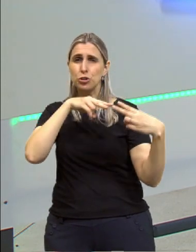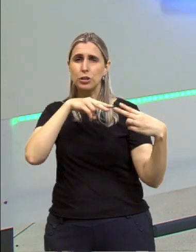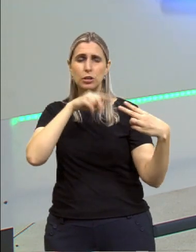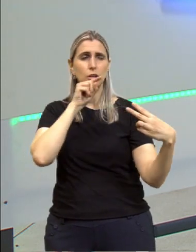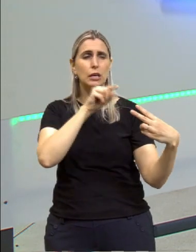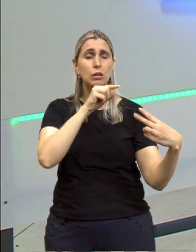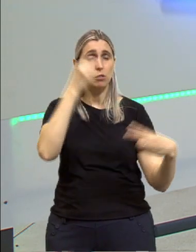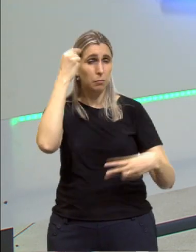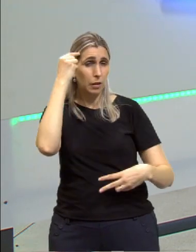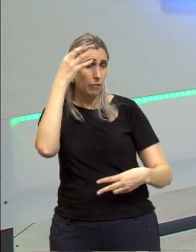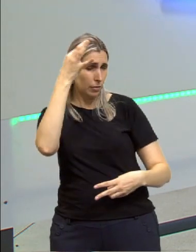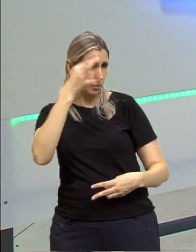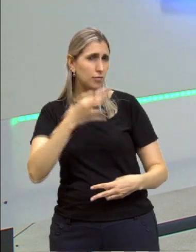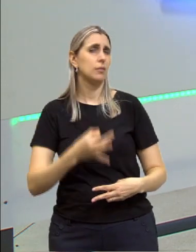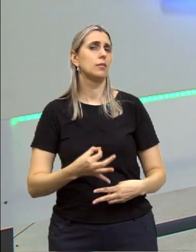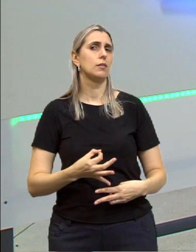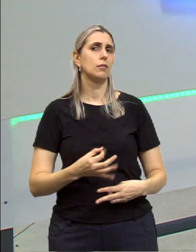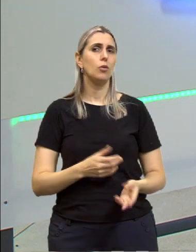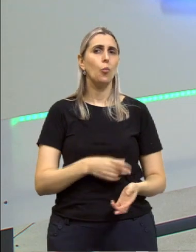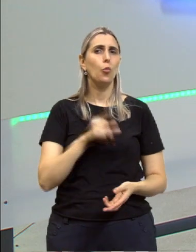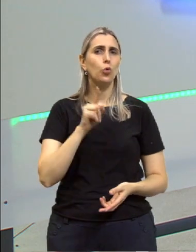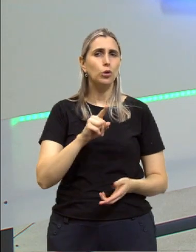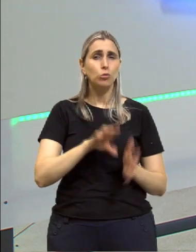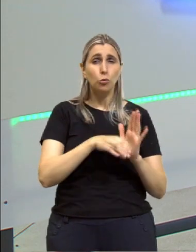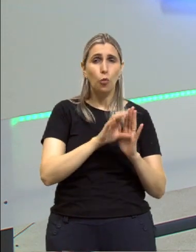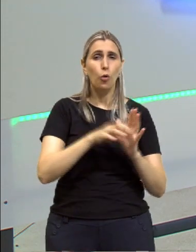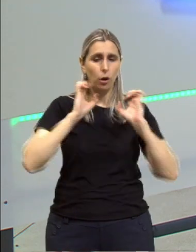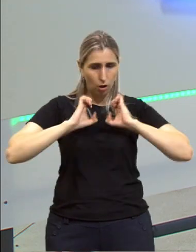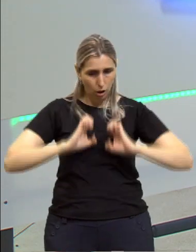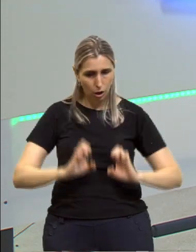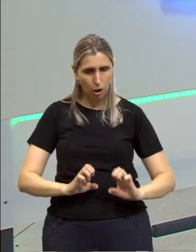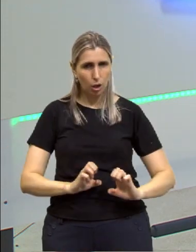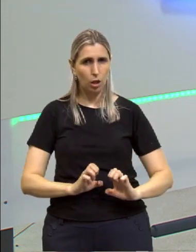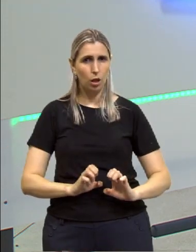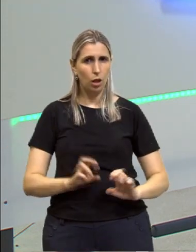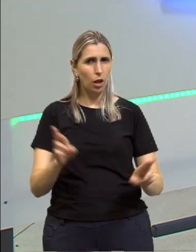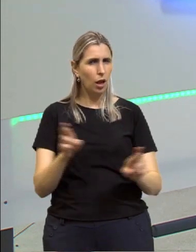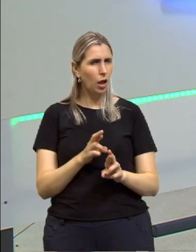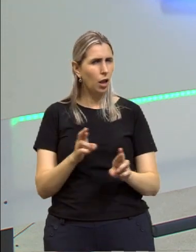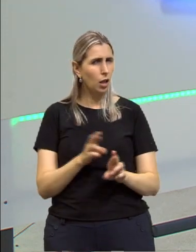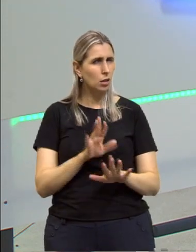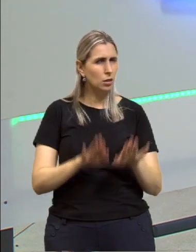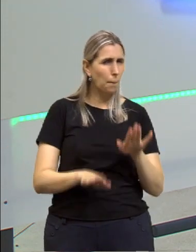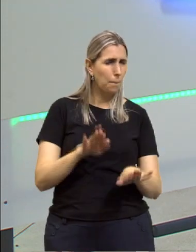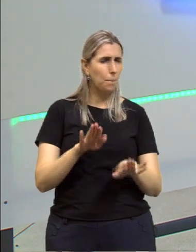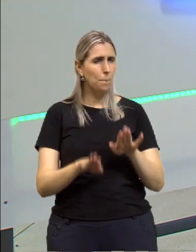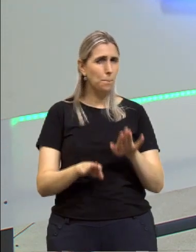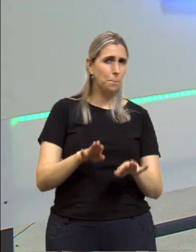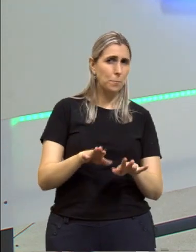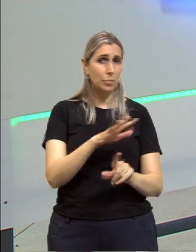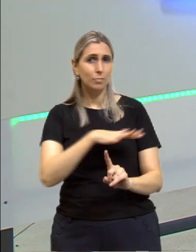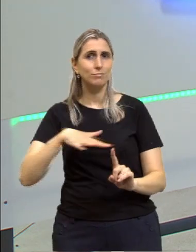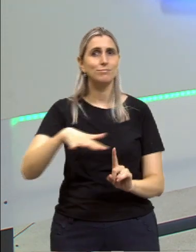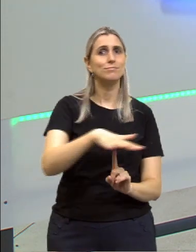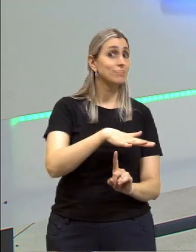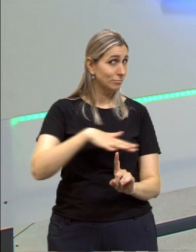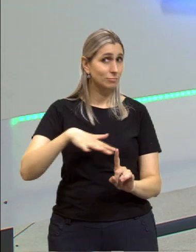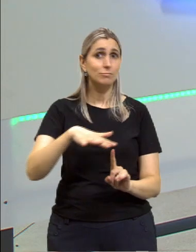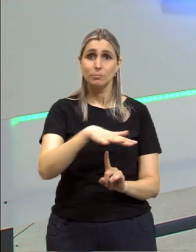certo. Por isso que a concepção ética deles, ela é relativista, depende, tá? Da situação,